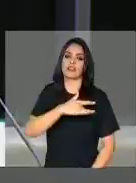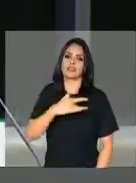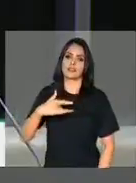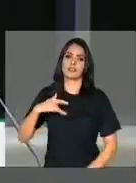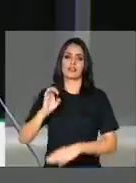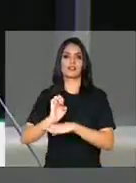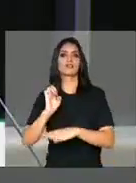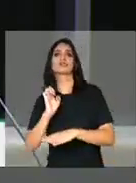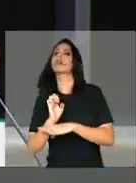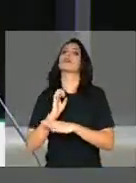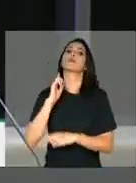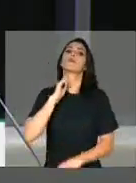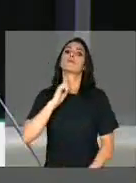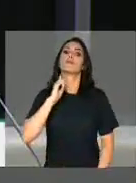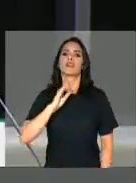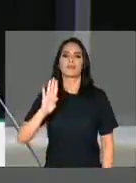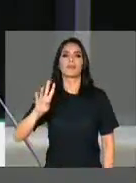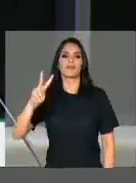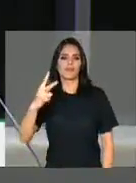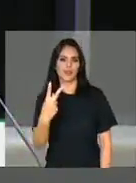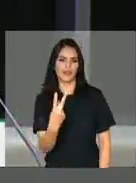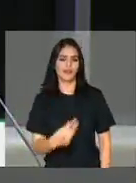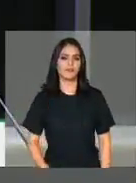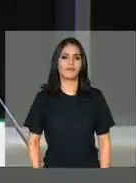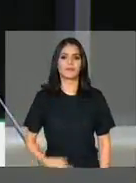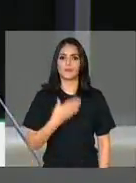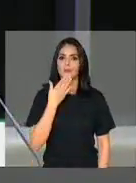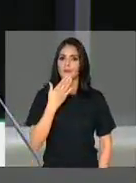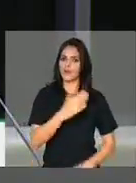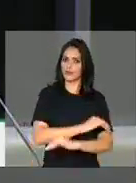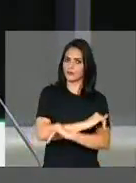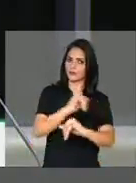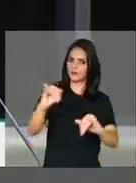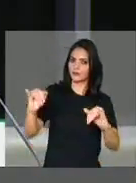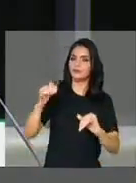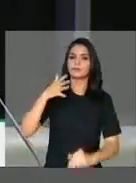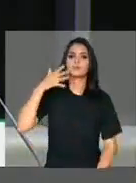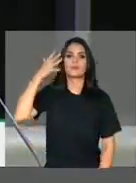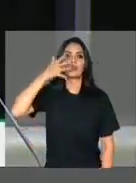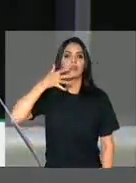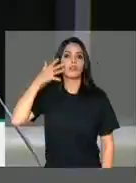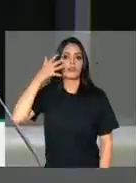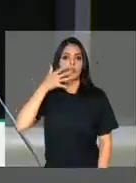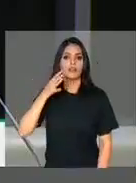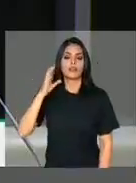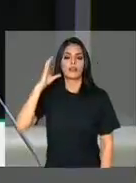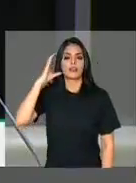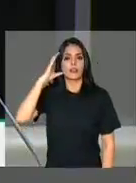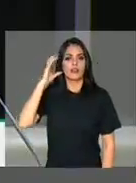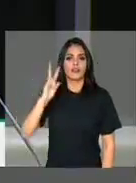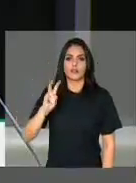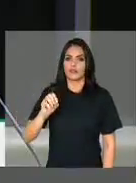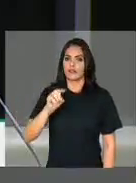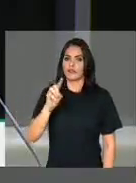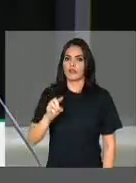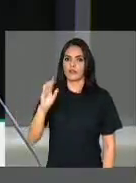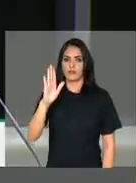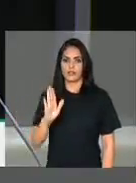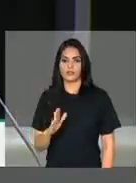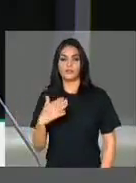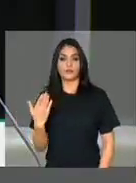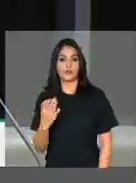Minas e em Belo Horizonte. Eu pediria que fosse publicado na Voz do Brasil este apelo para que o governo